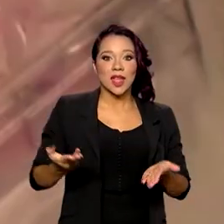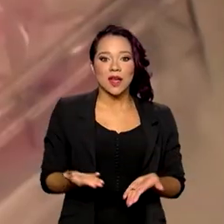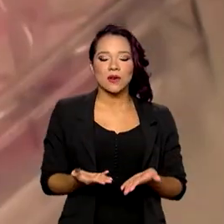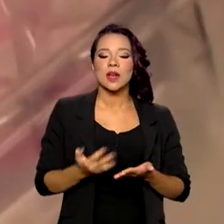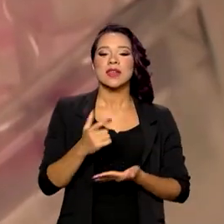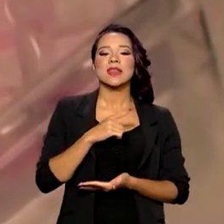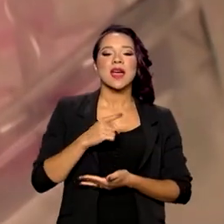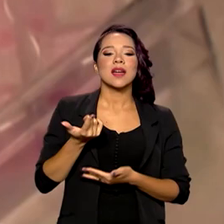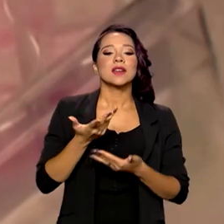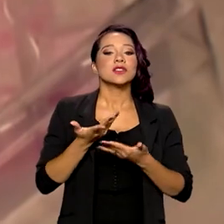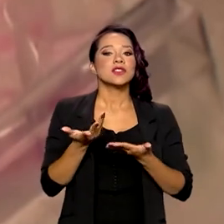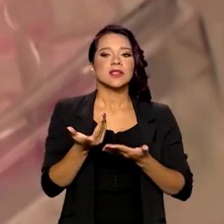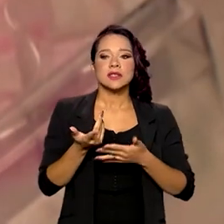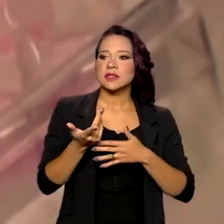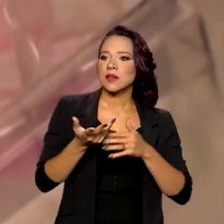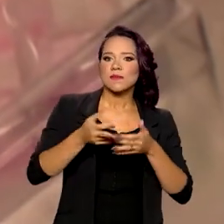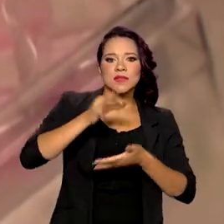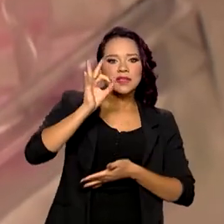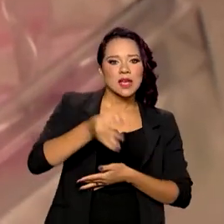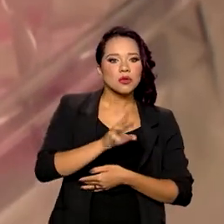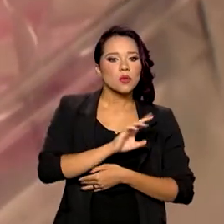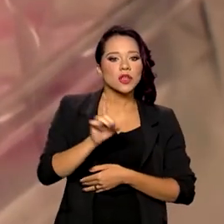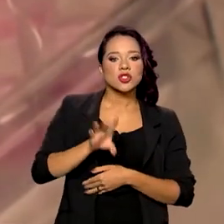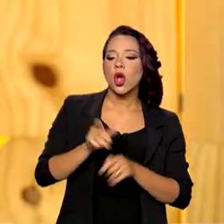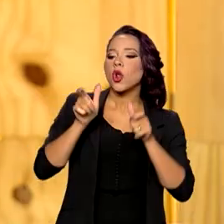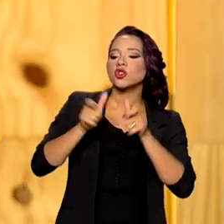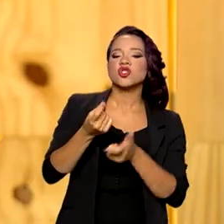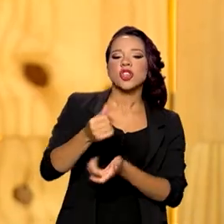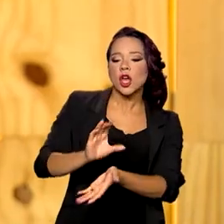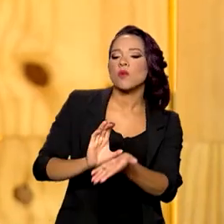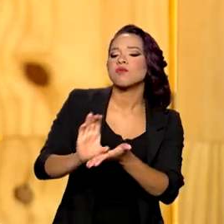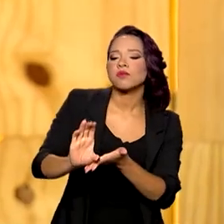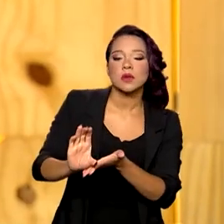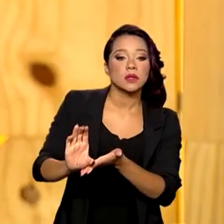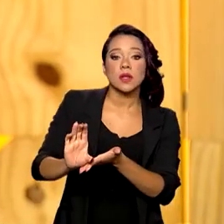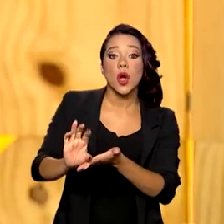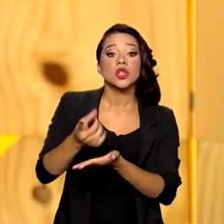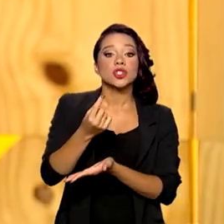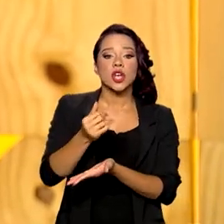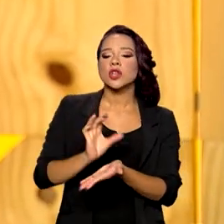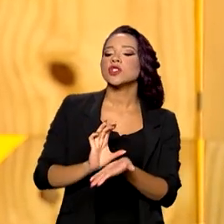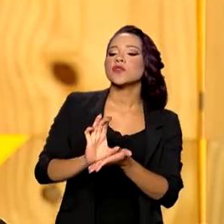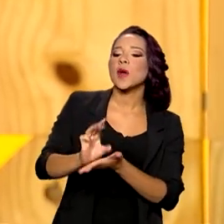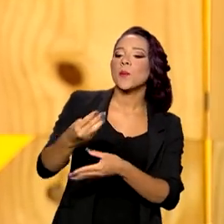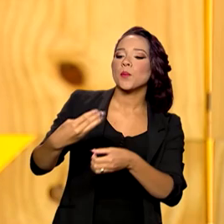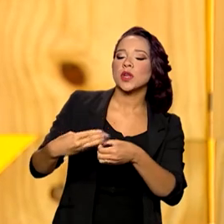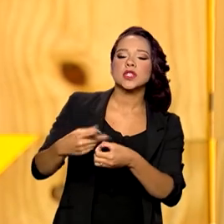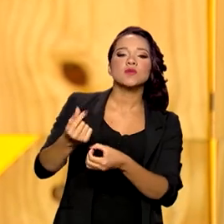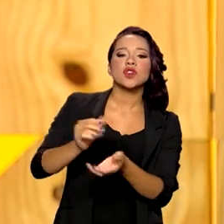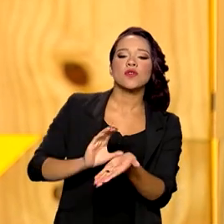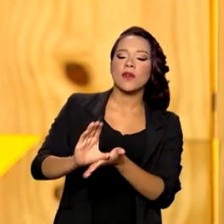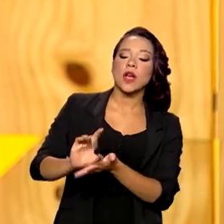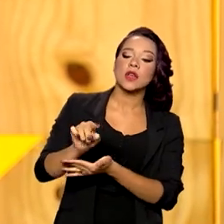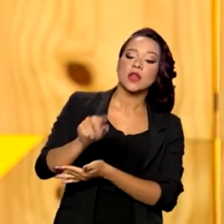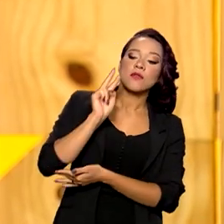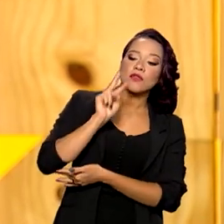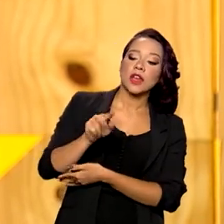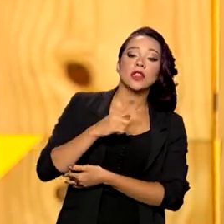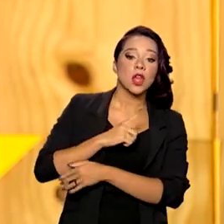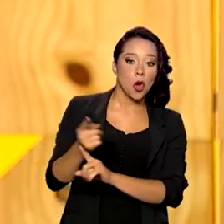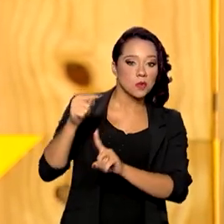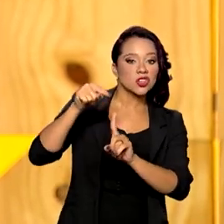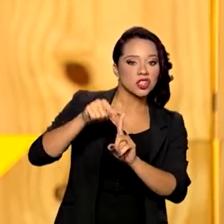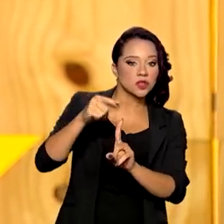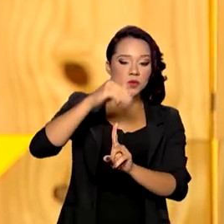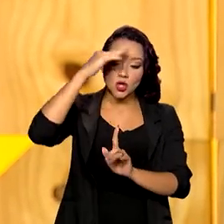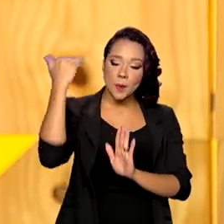modelo de captação ponderada. Não é só alocar o recurso. Nós queremos alocar o recurso, mas nós queremos que hajam metas a